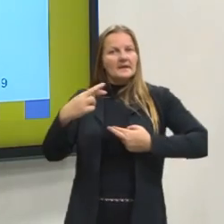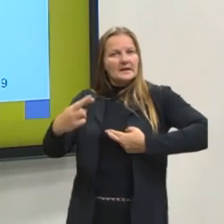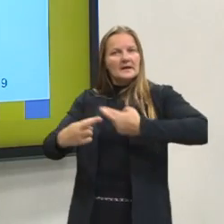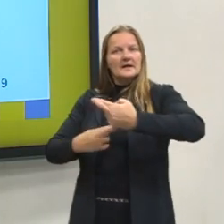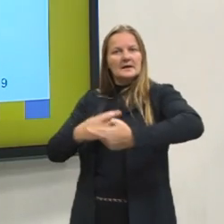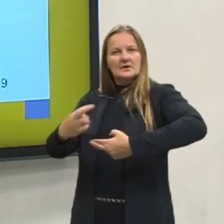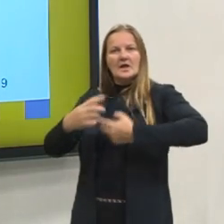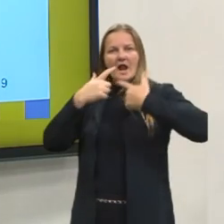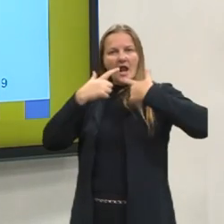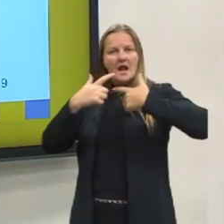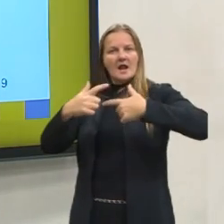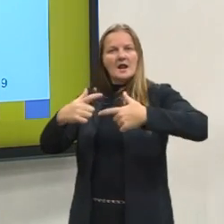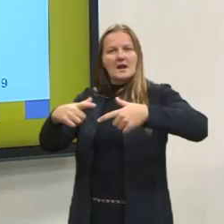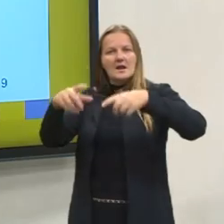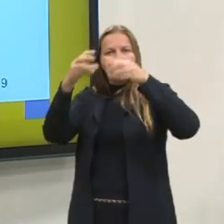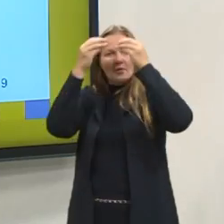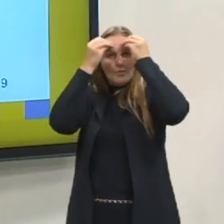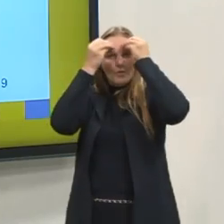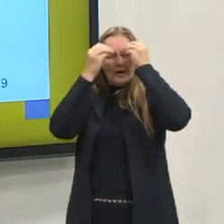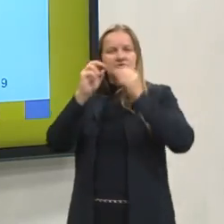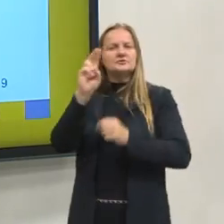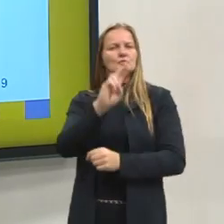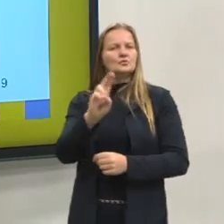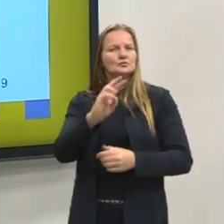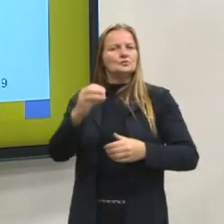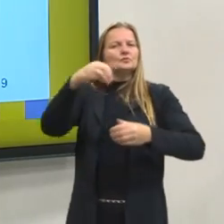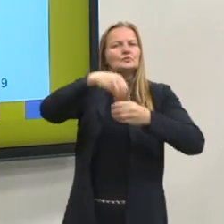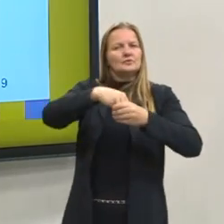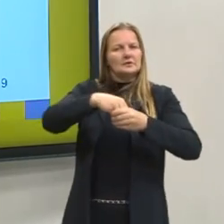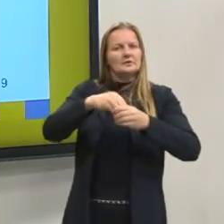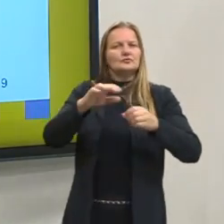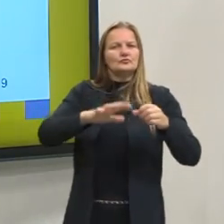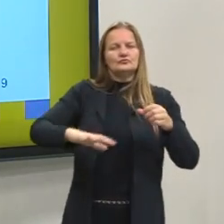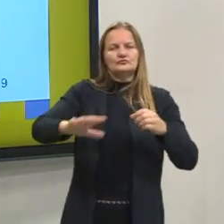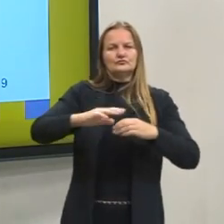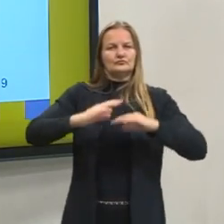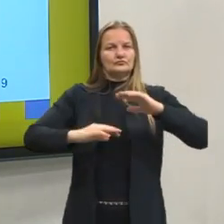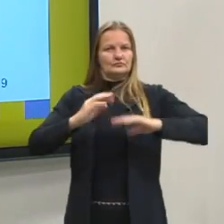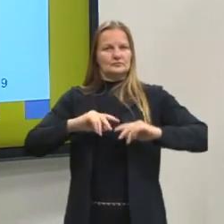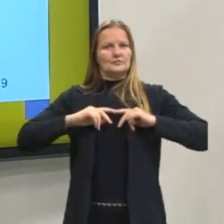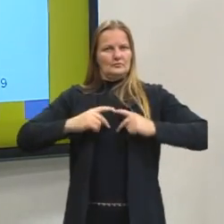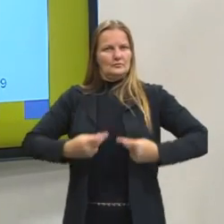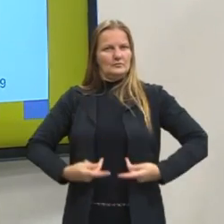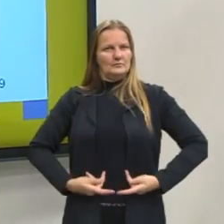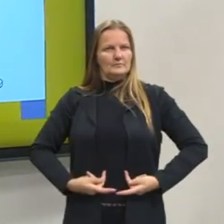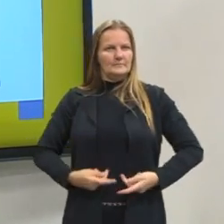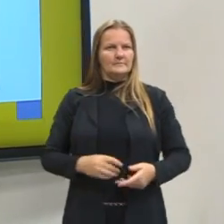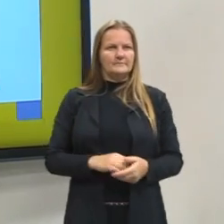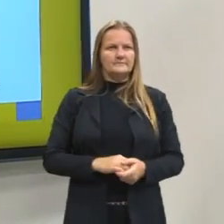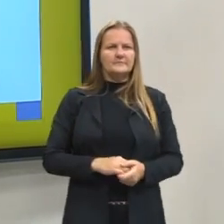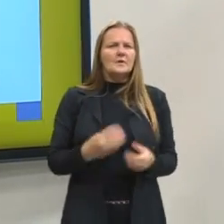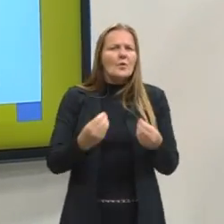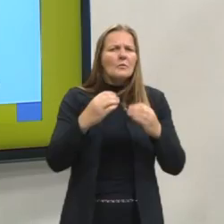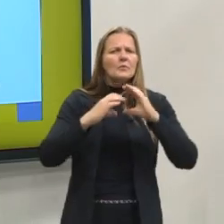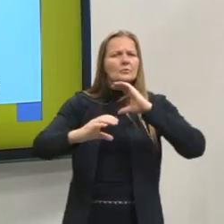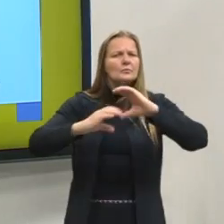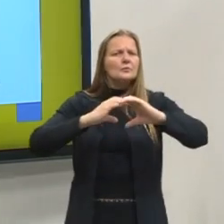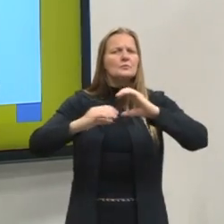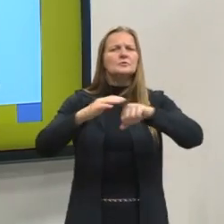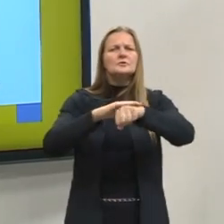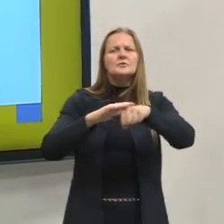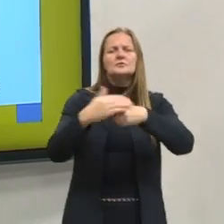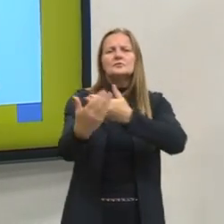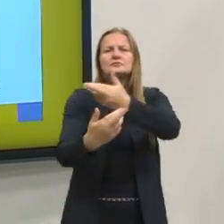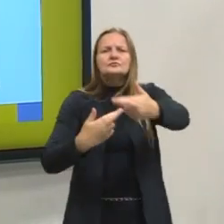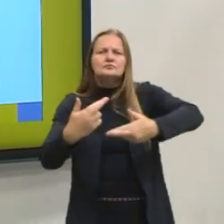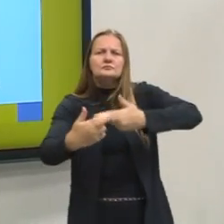da linguagem com os usos dentro das esferas humanas. Essa questão da comunicação como uma